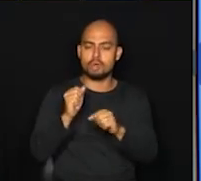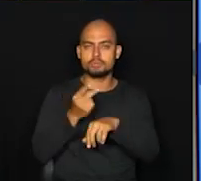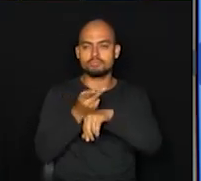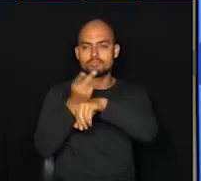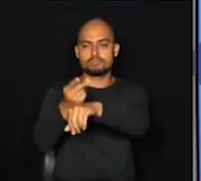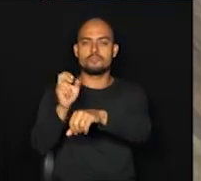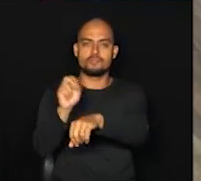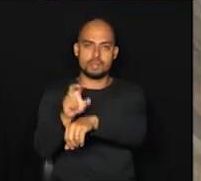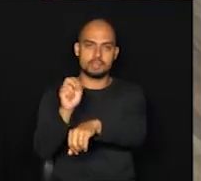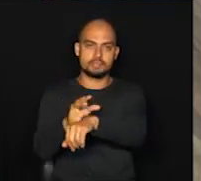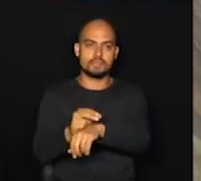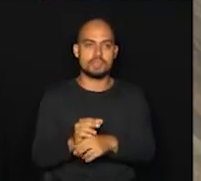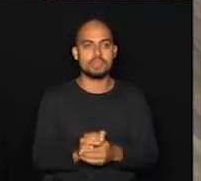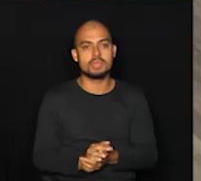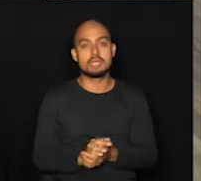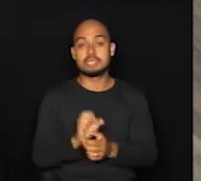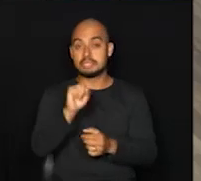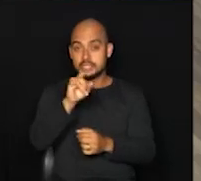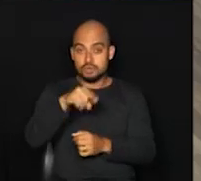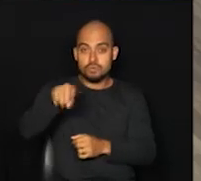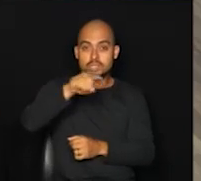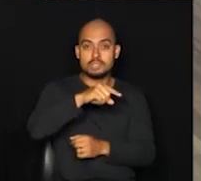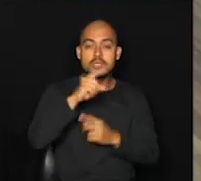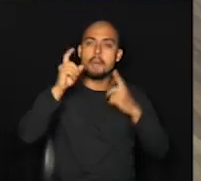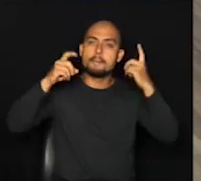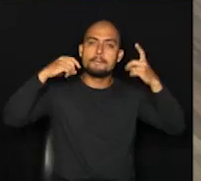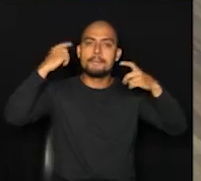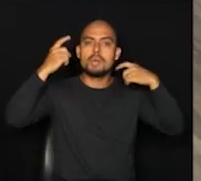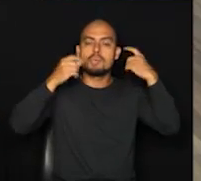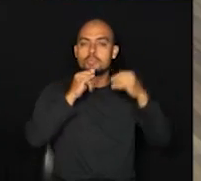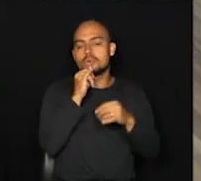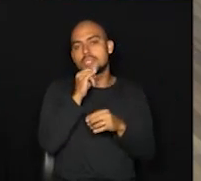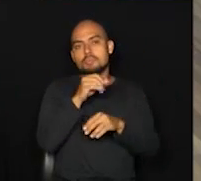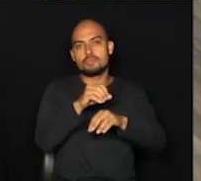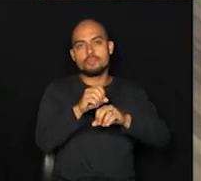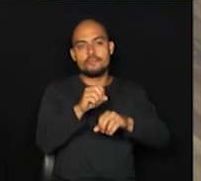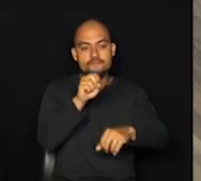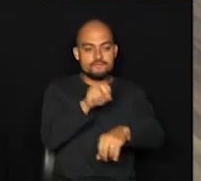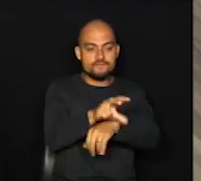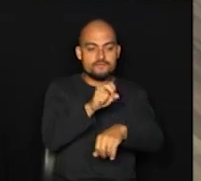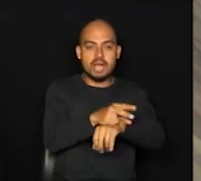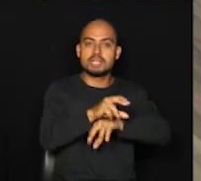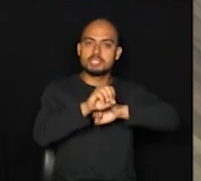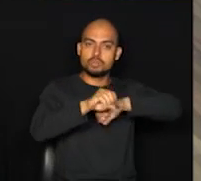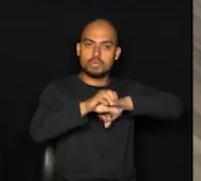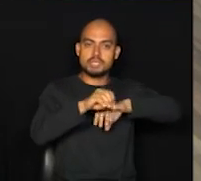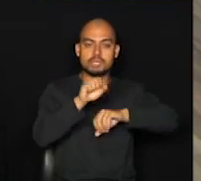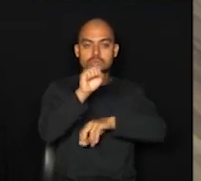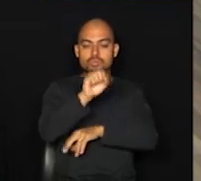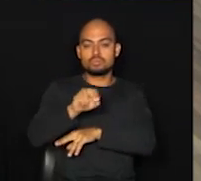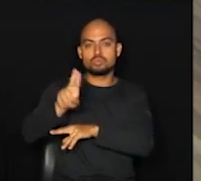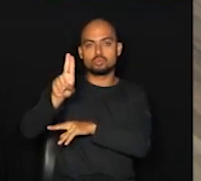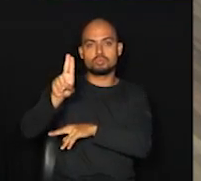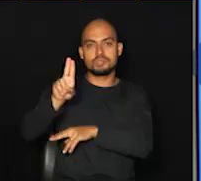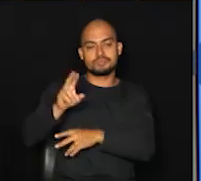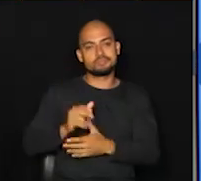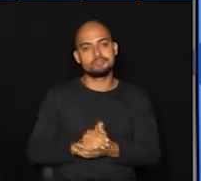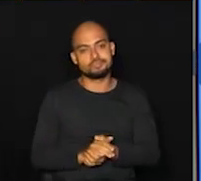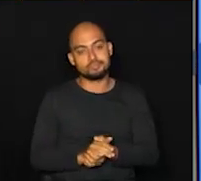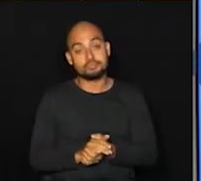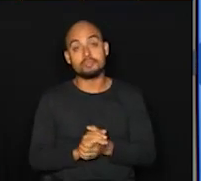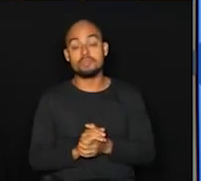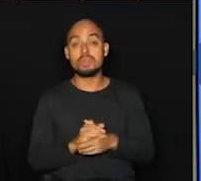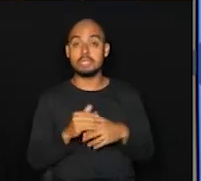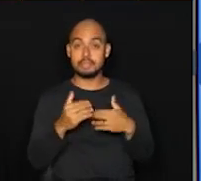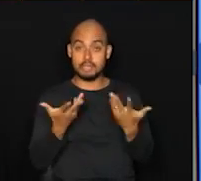áreas. Para quem está preocupado com vaga de educação na cidade de Sumaré, Mirna Abreu? Essas são